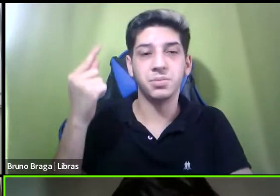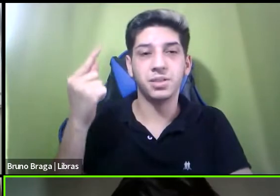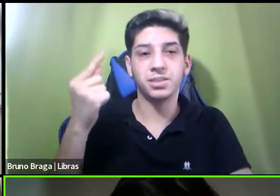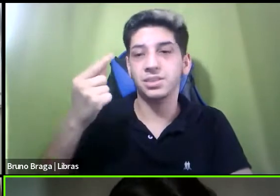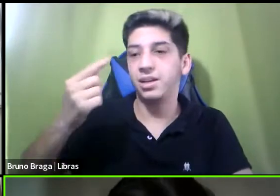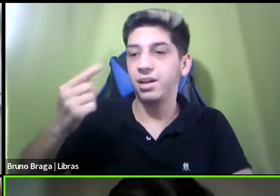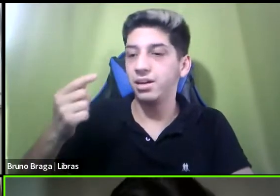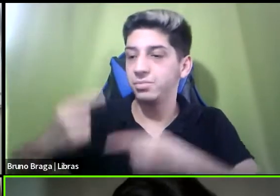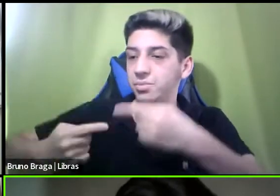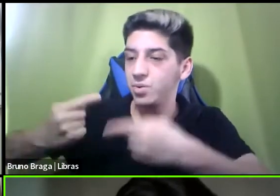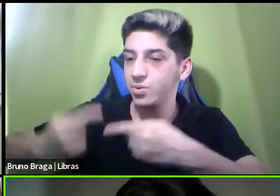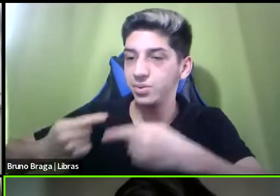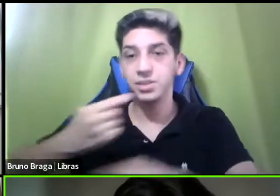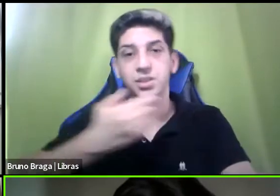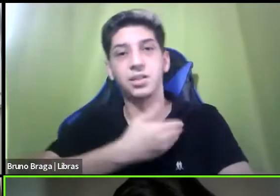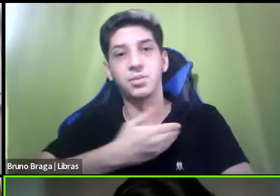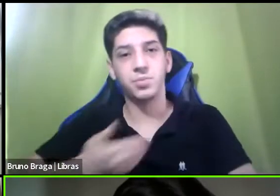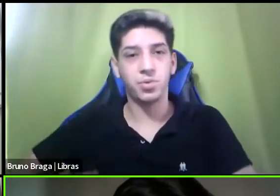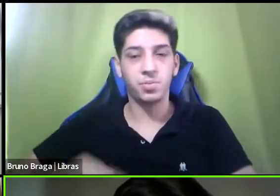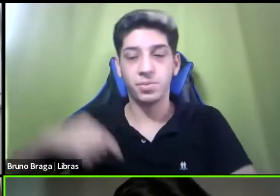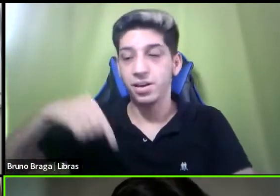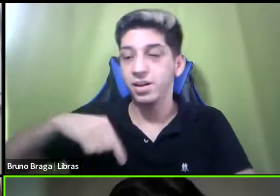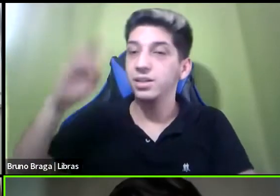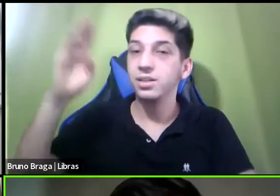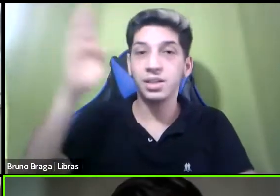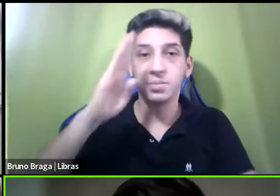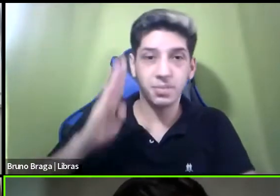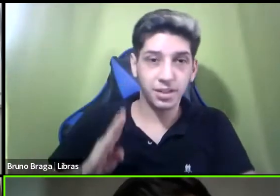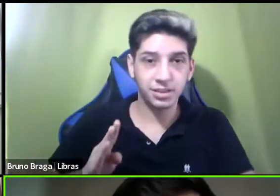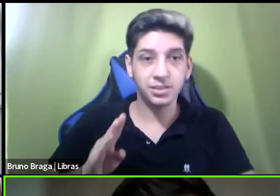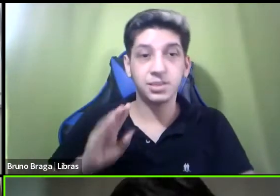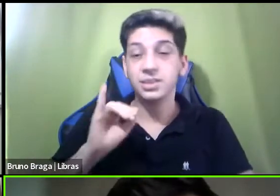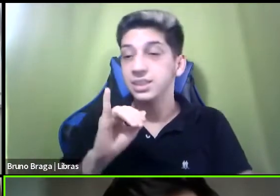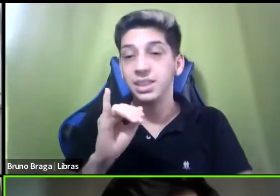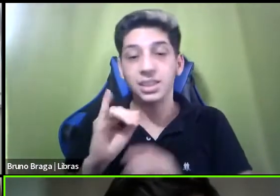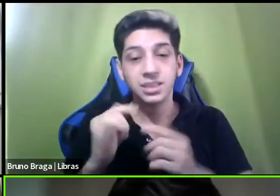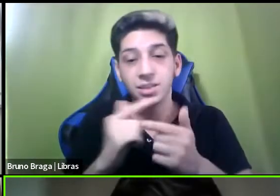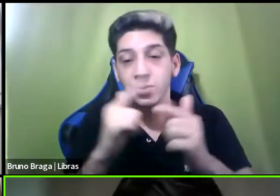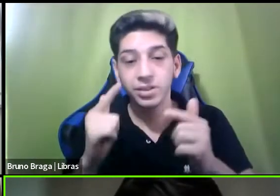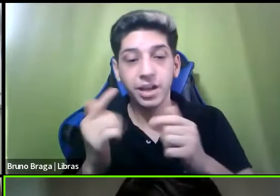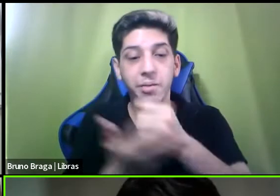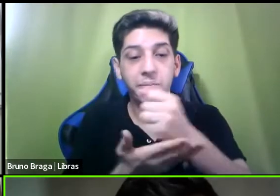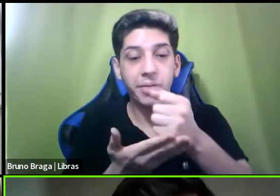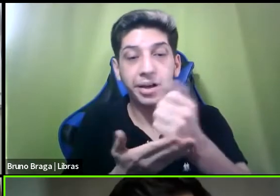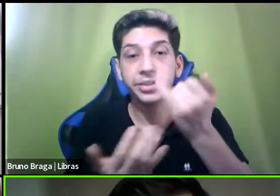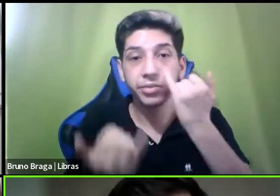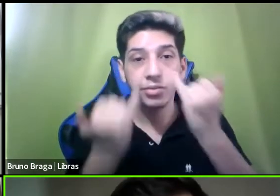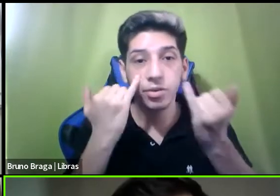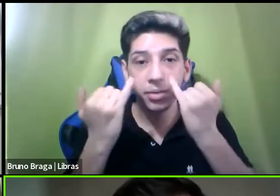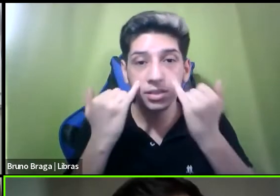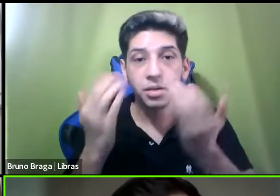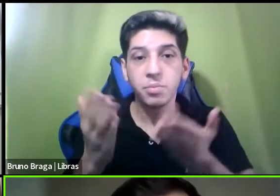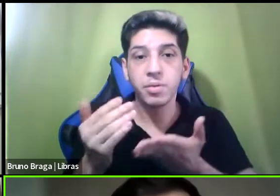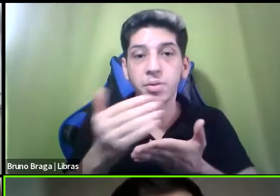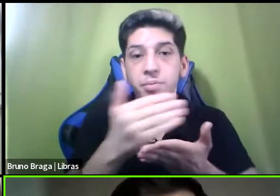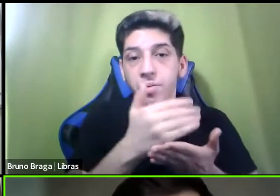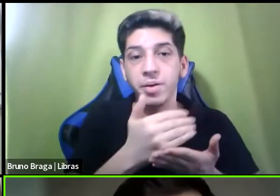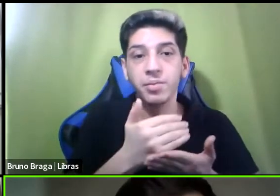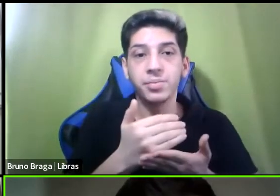públicas no nosso país sem termos bases de dados sem termos informações